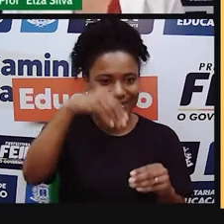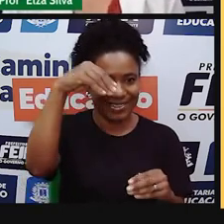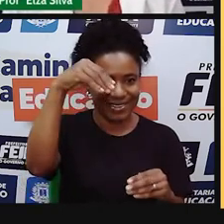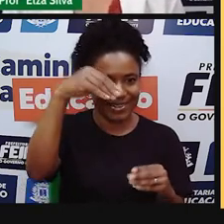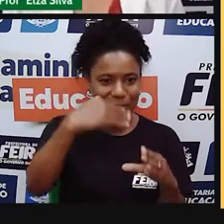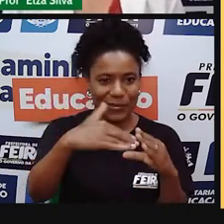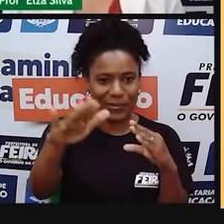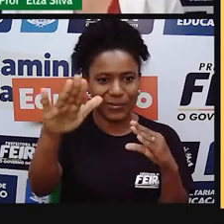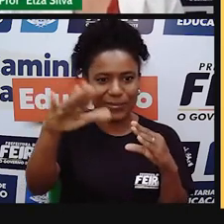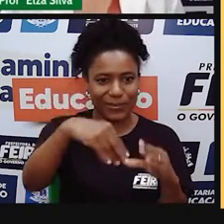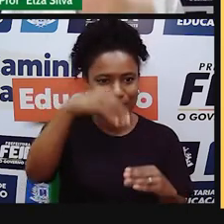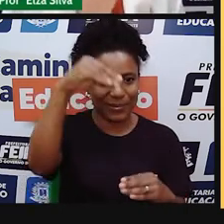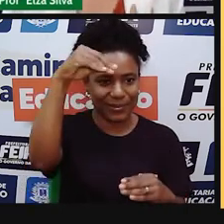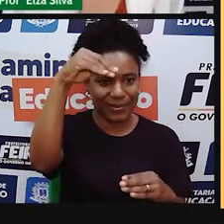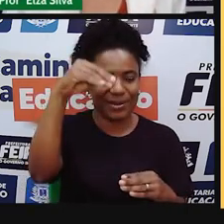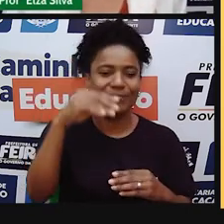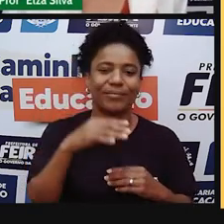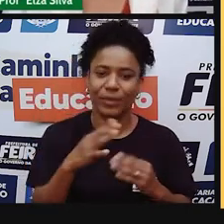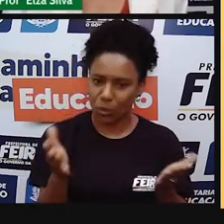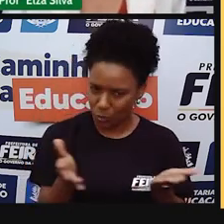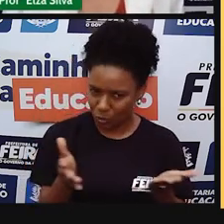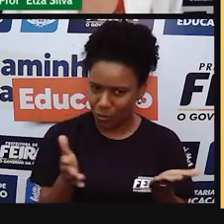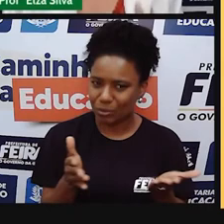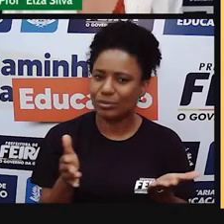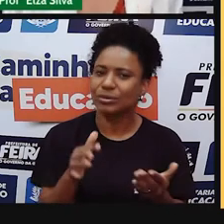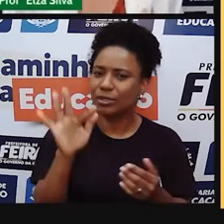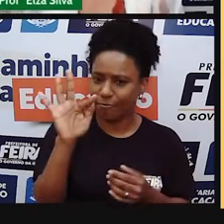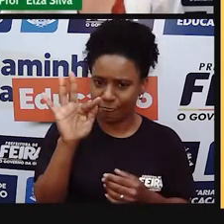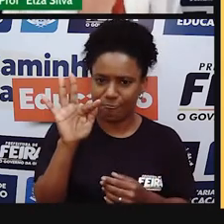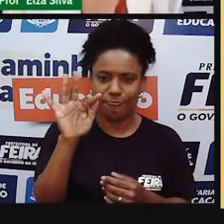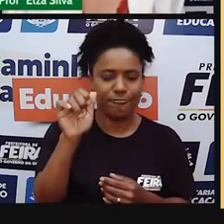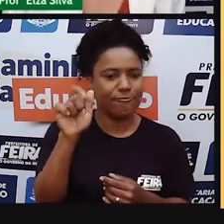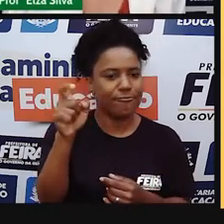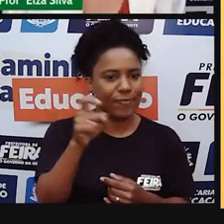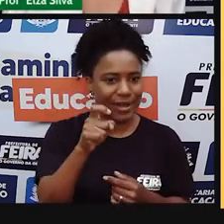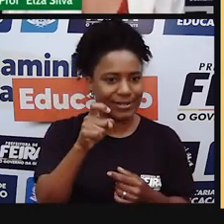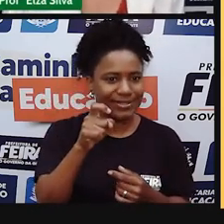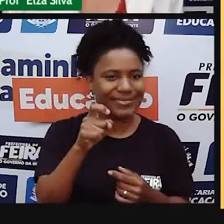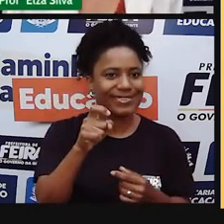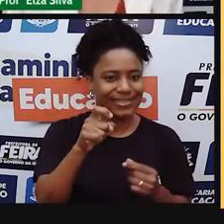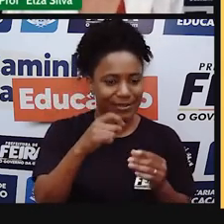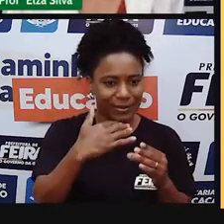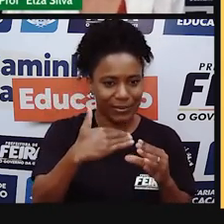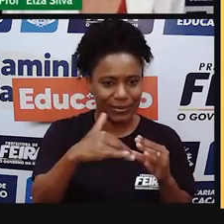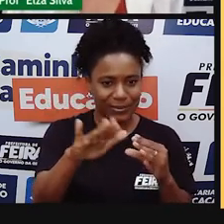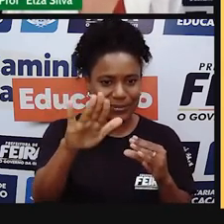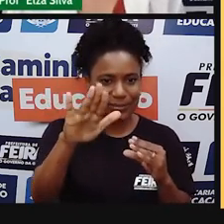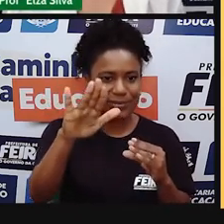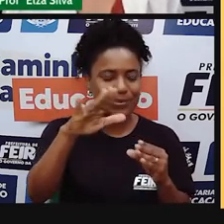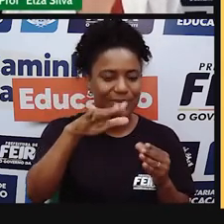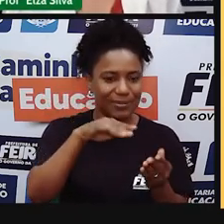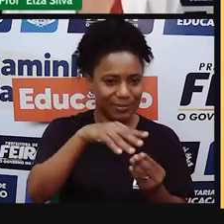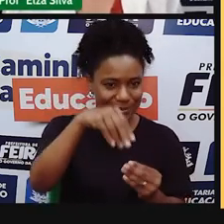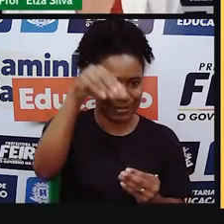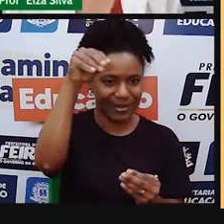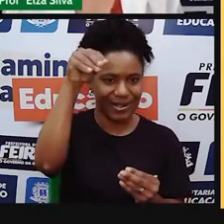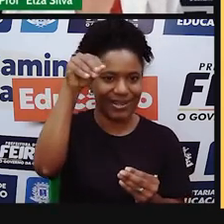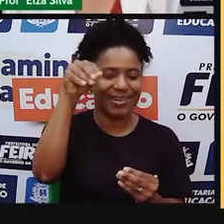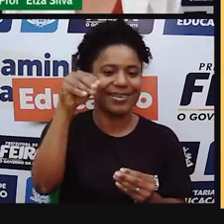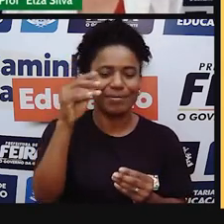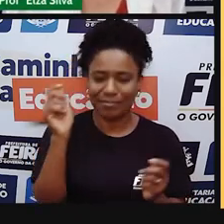utilizado hoje. Claro que numa pequena escala, né, que você pode enviar uma mensagem escrita por meio dele.